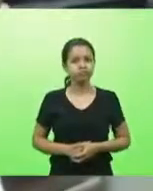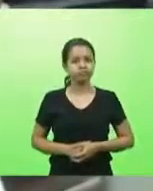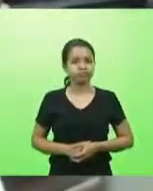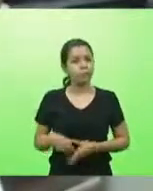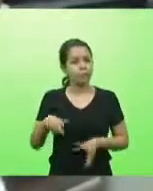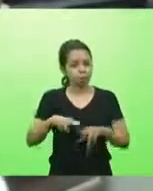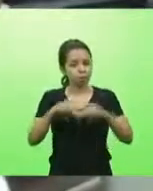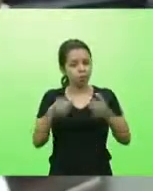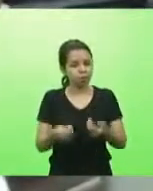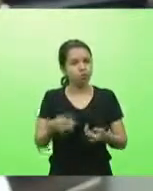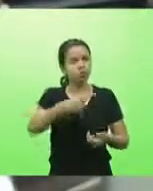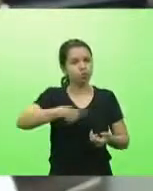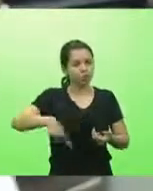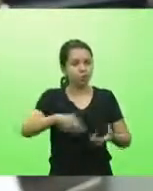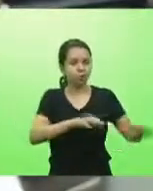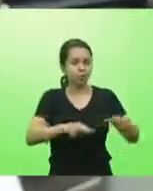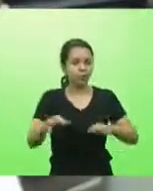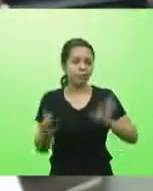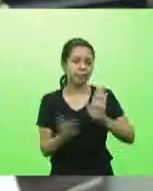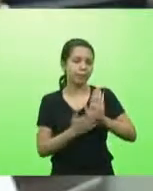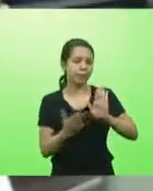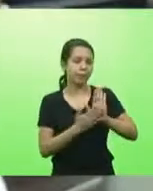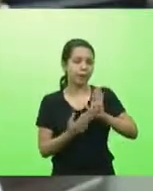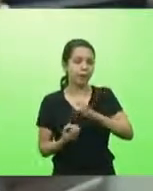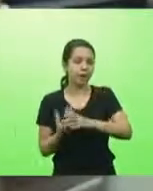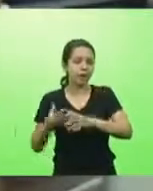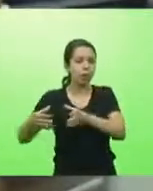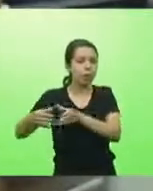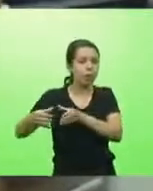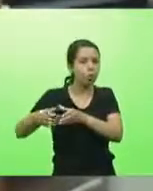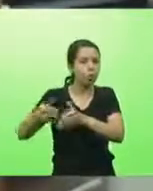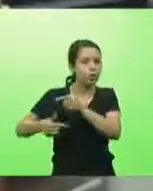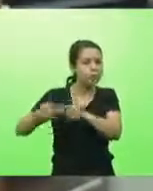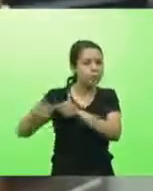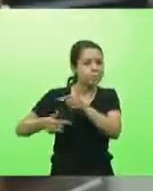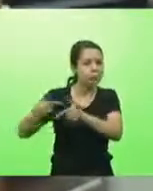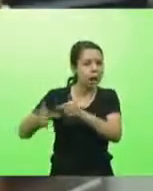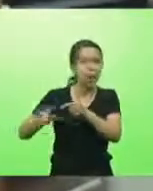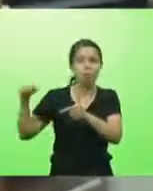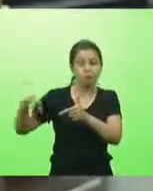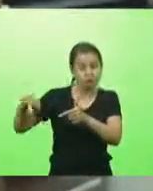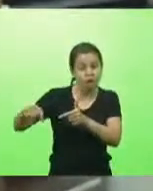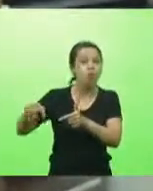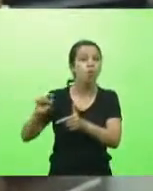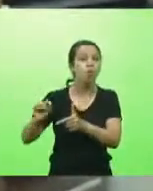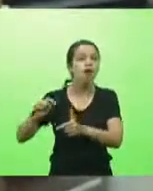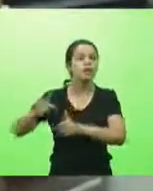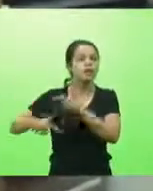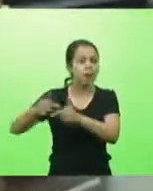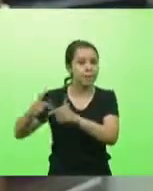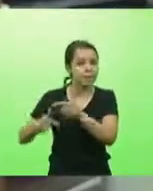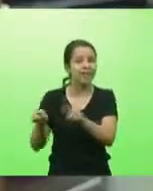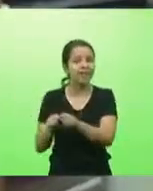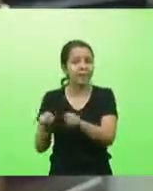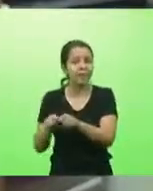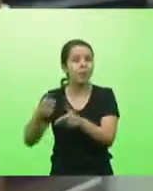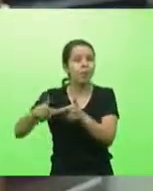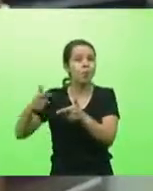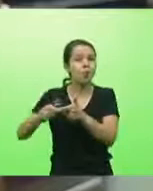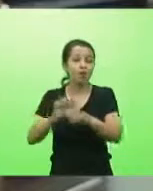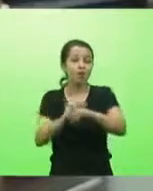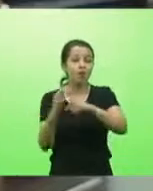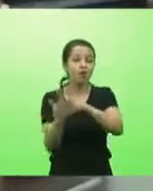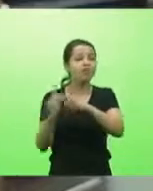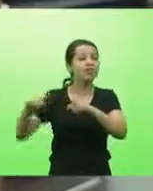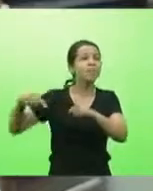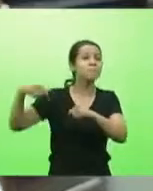entrada a proposta que cria o grupo do grupo de trabalho para trabalhar também a sequela do convite nós estamos